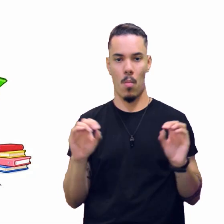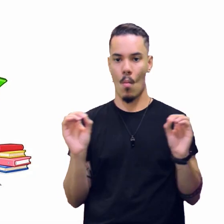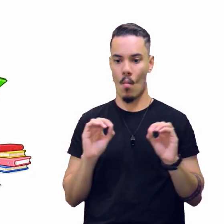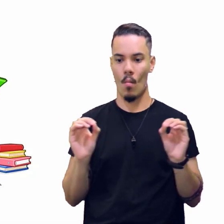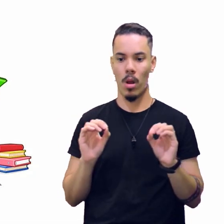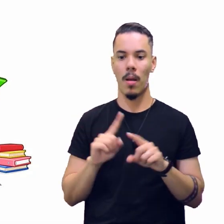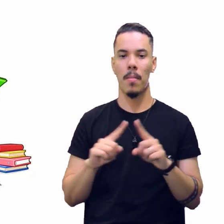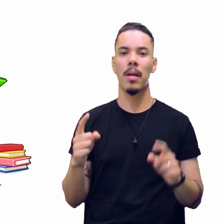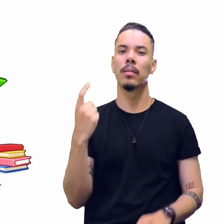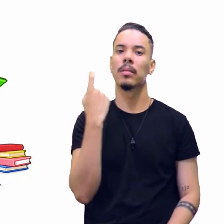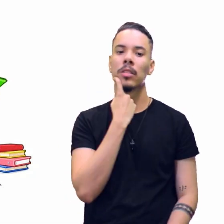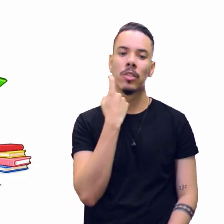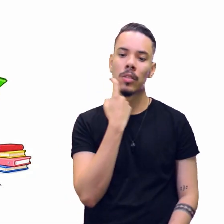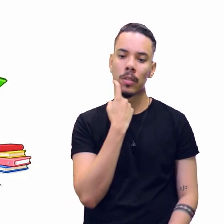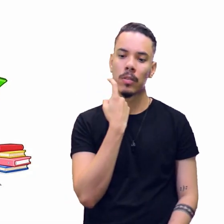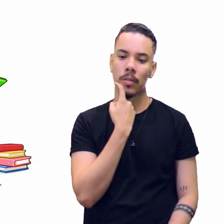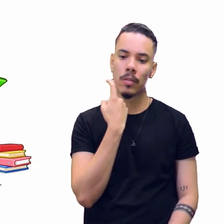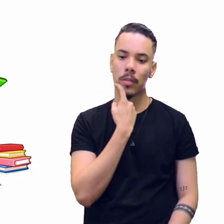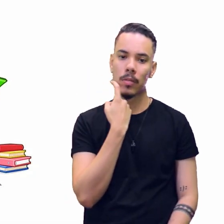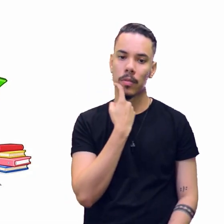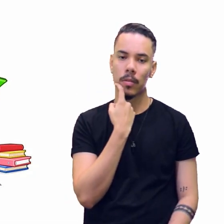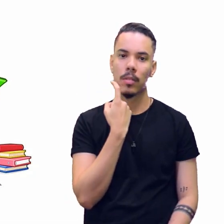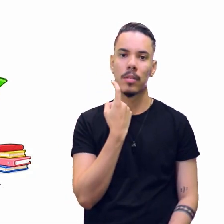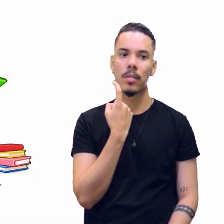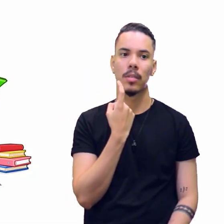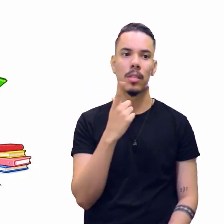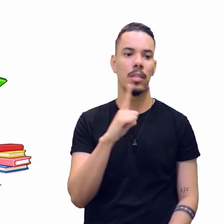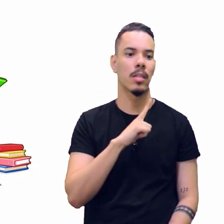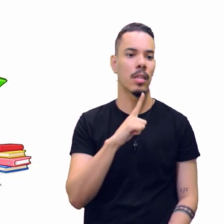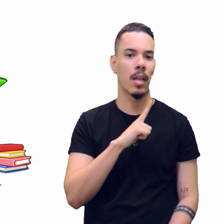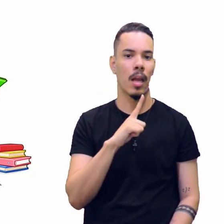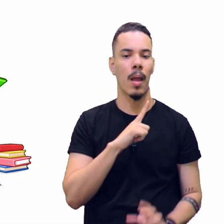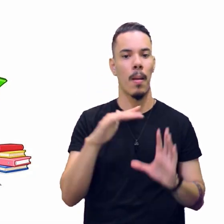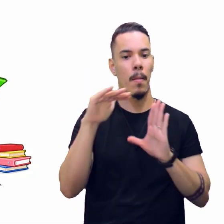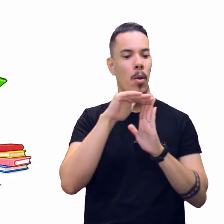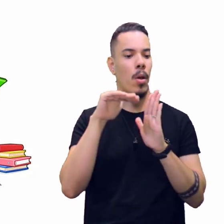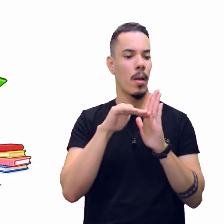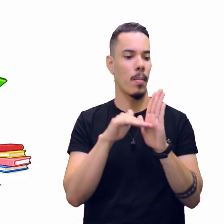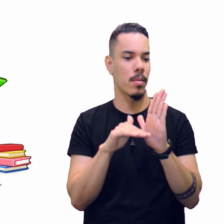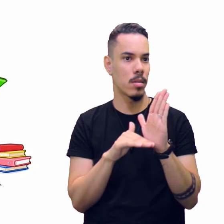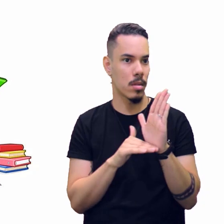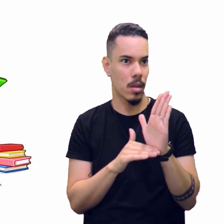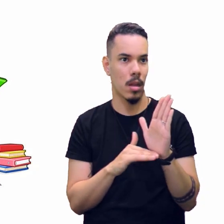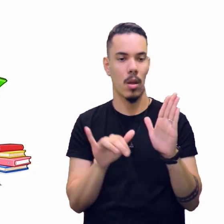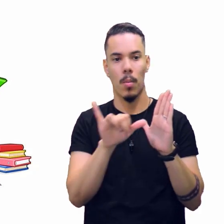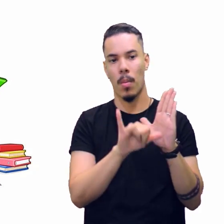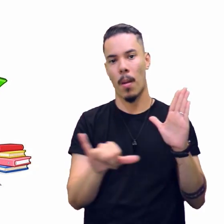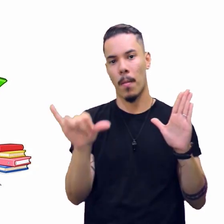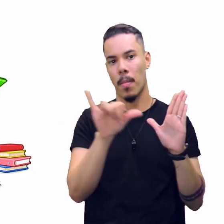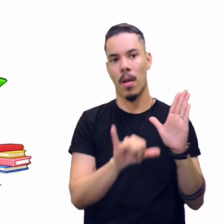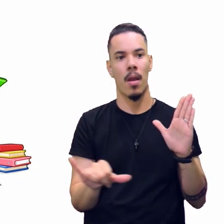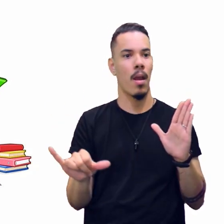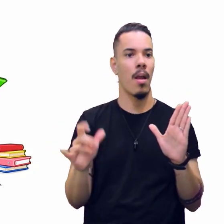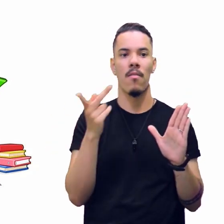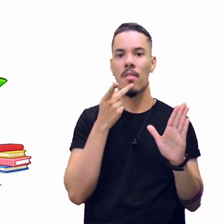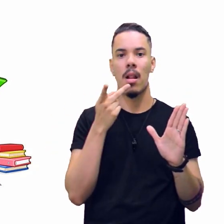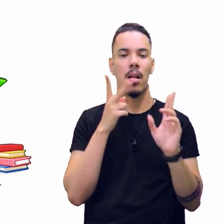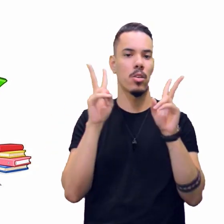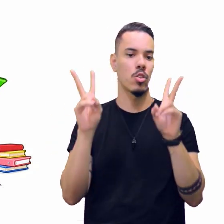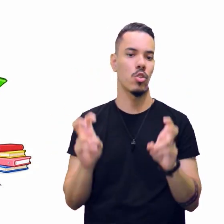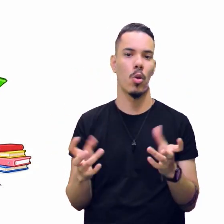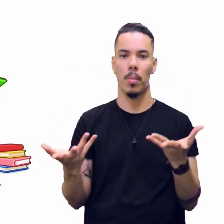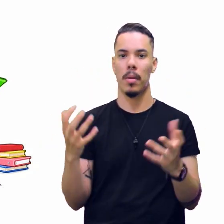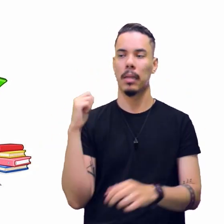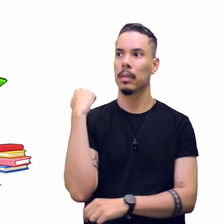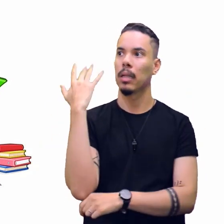Na sexta-feira, quando tem aquela programação que vai falar sobre a